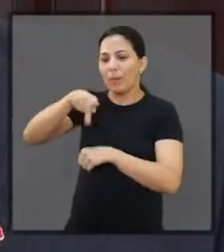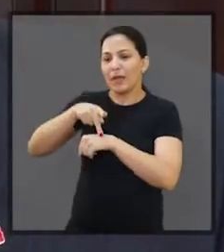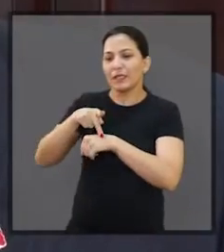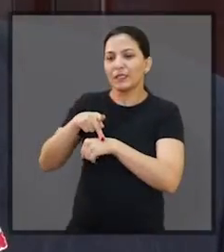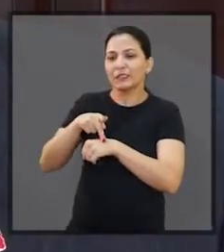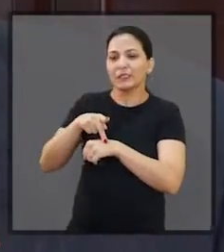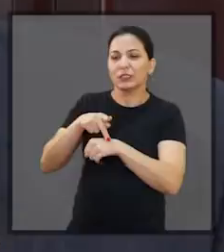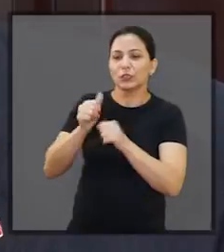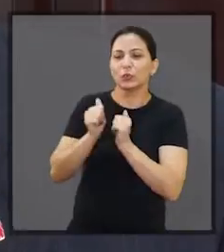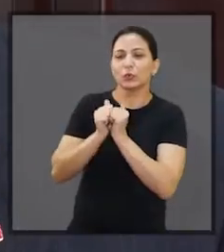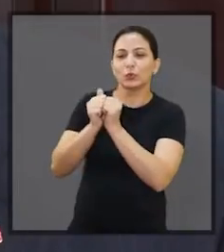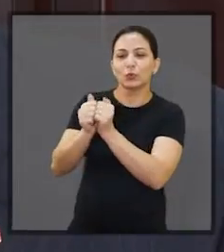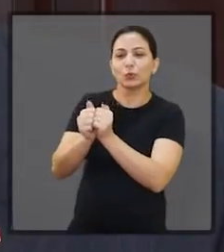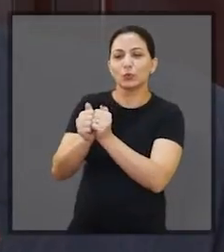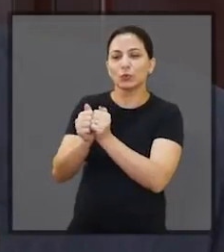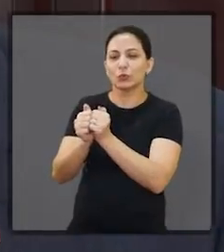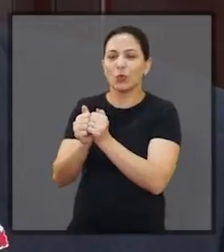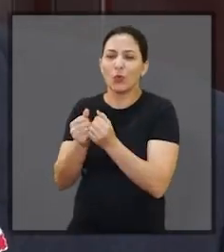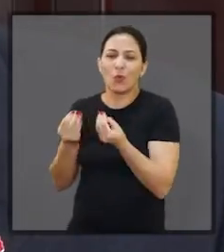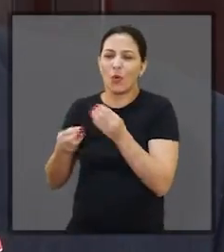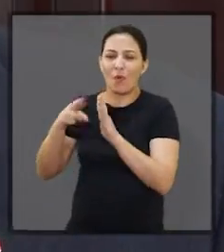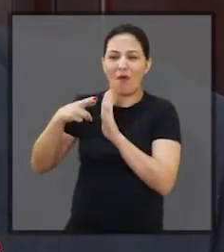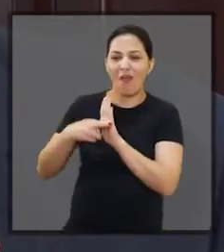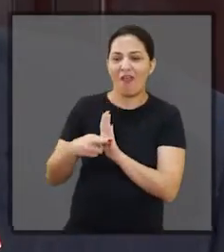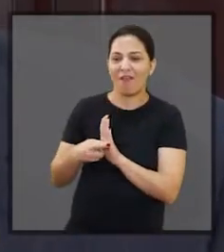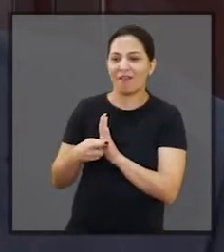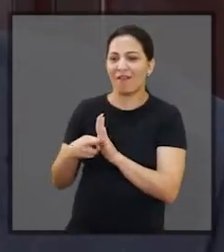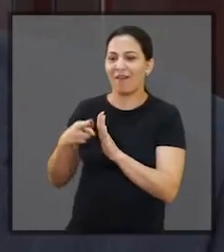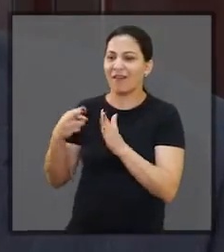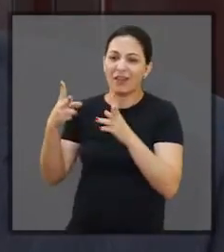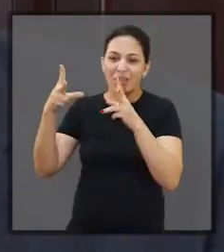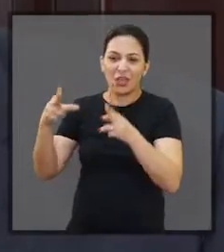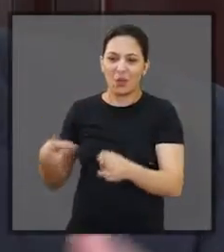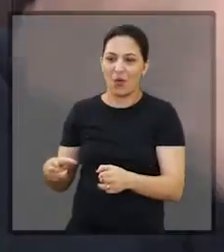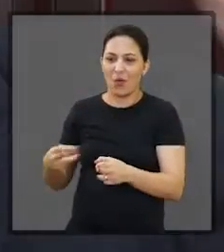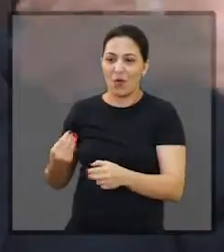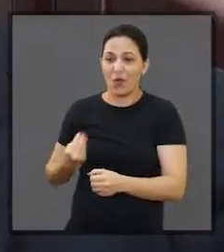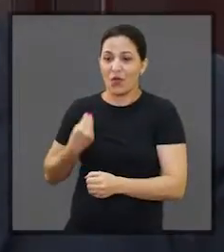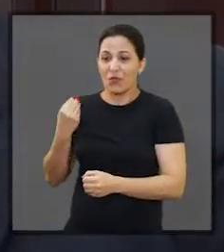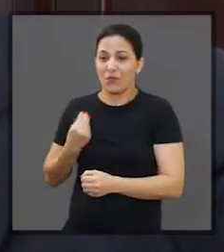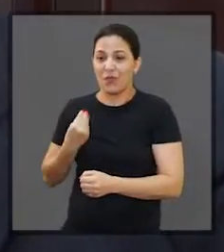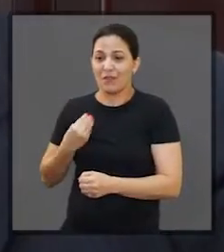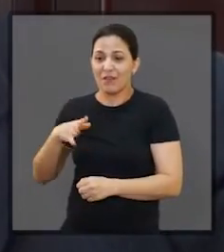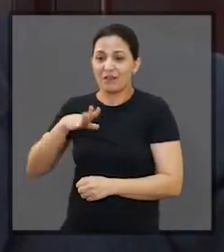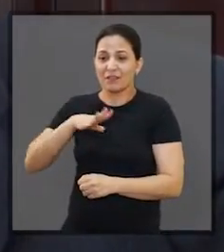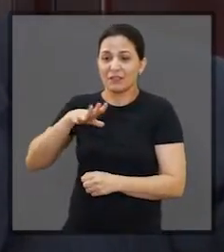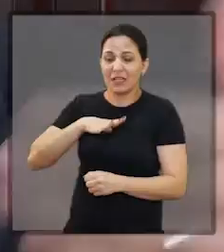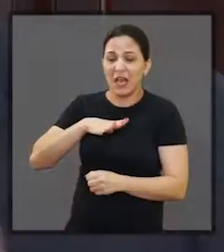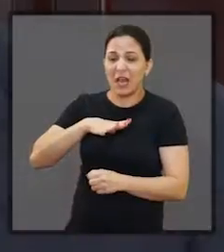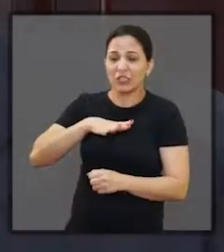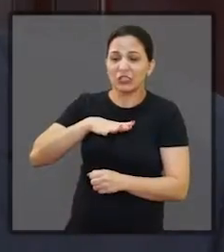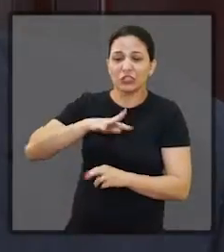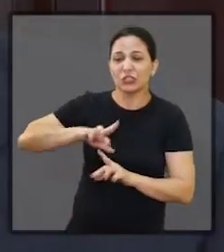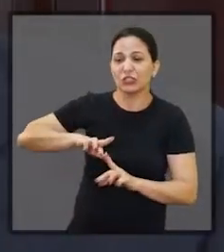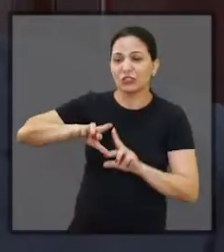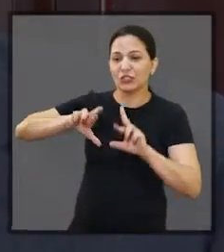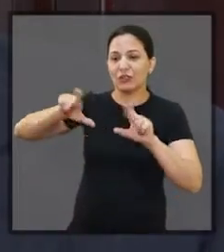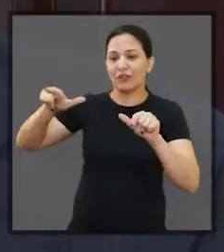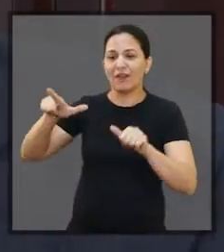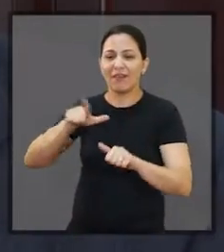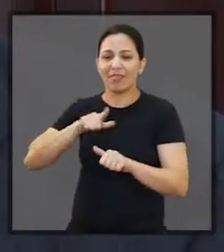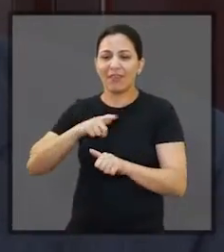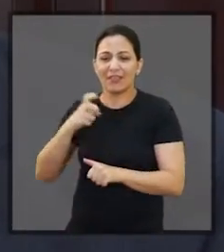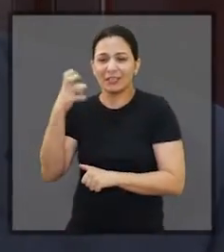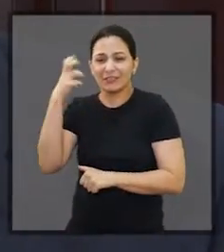e um siciliano com as mesmas regras. Não é tão simples, né? Alguém que vive, por exemplo, em São Petersburgo com alguém que vive